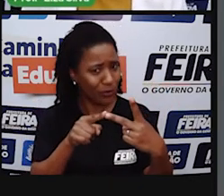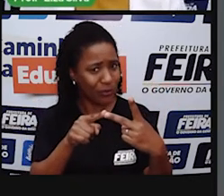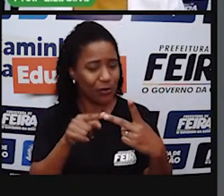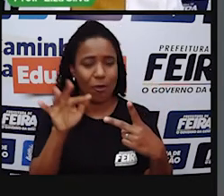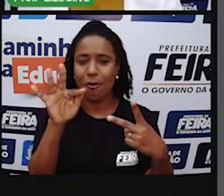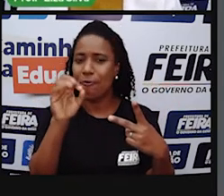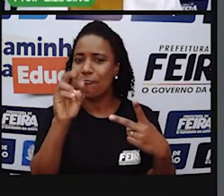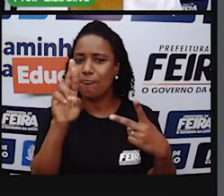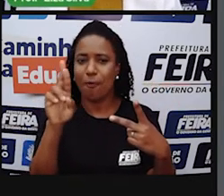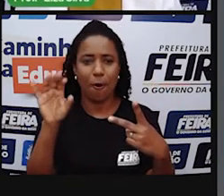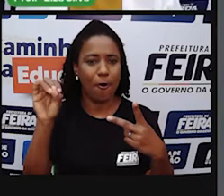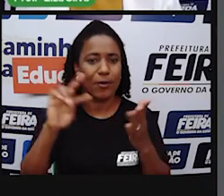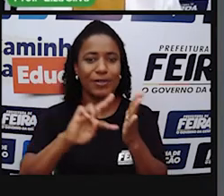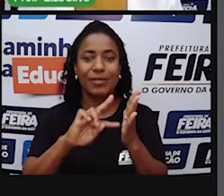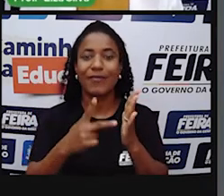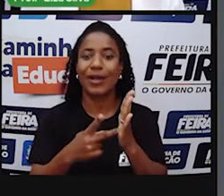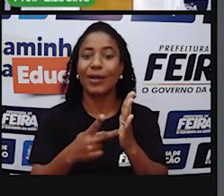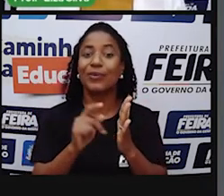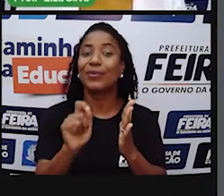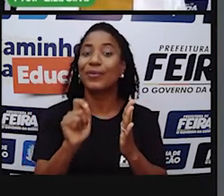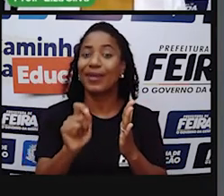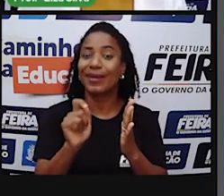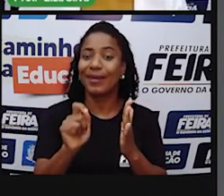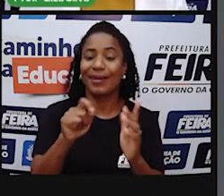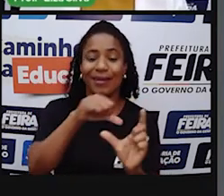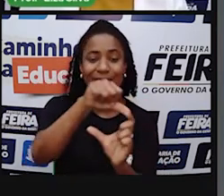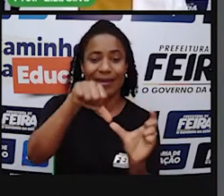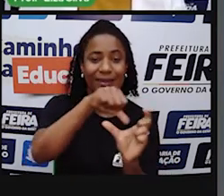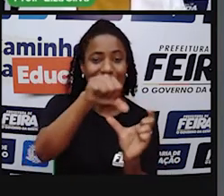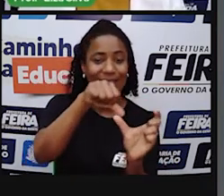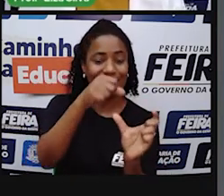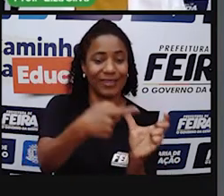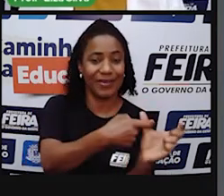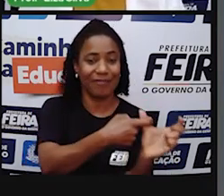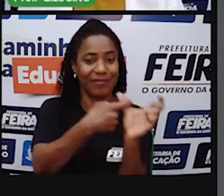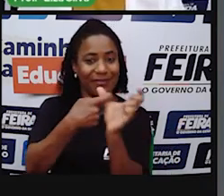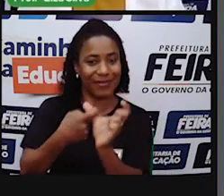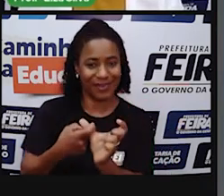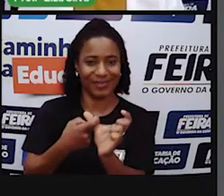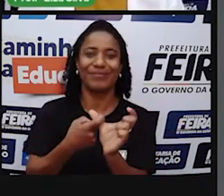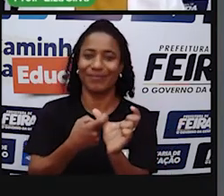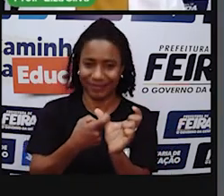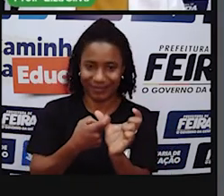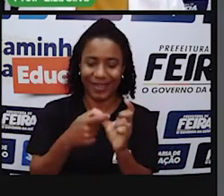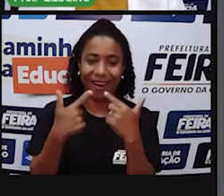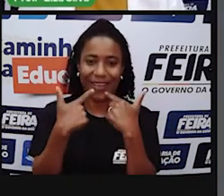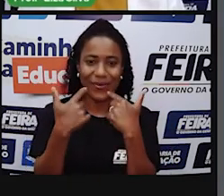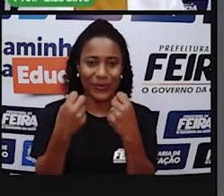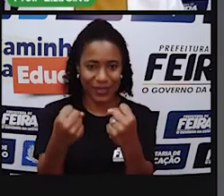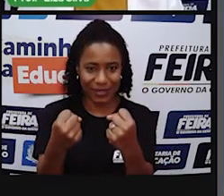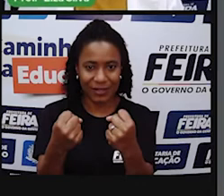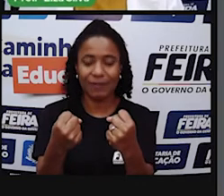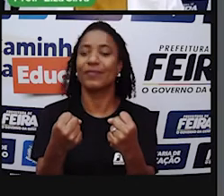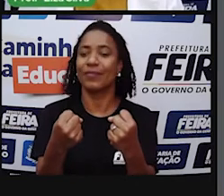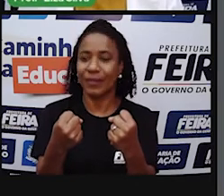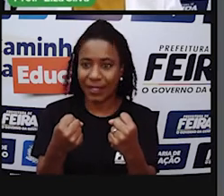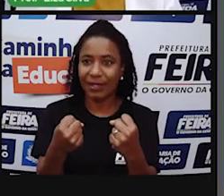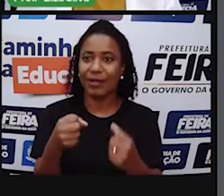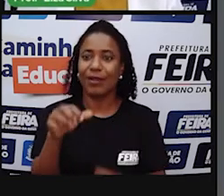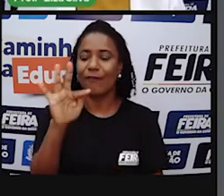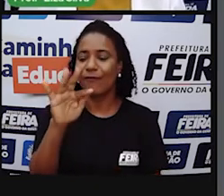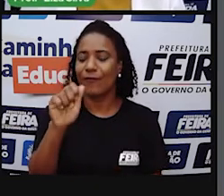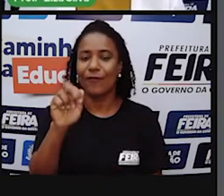a palavra forró Ela é derivada do anglicismo For all For all